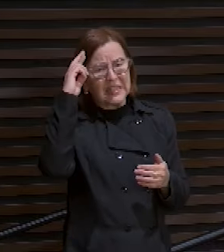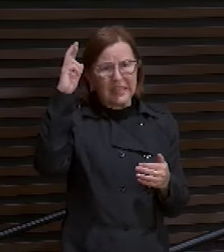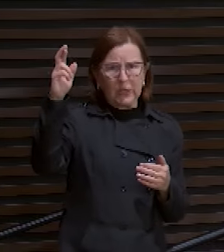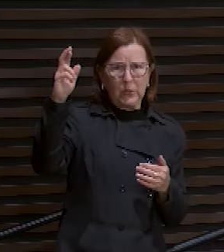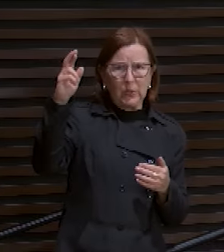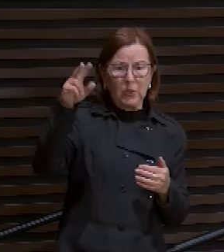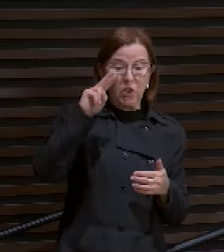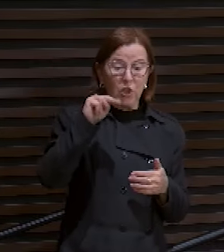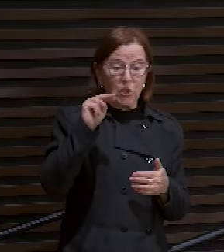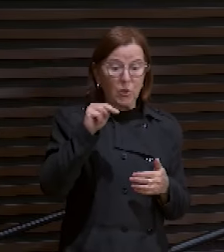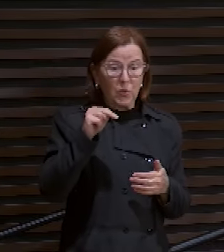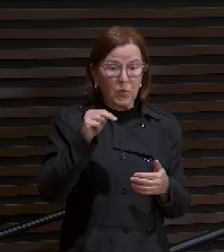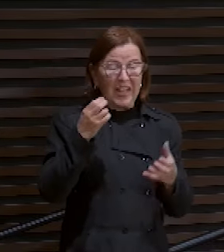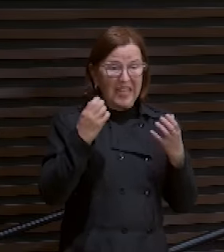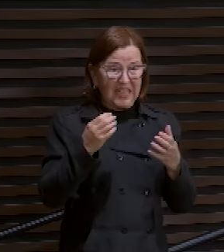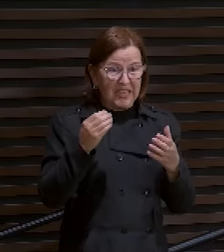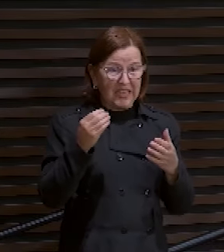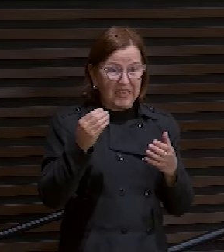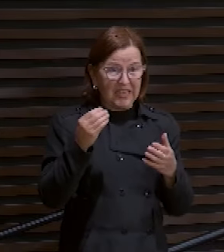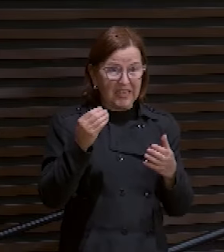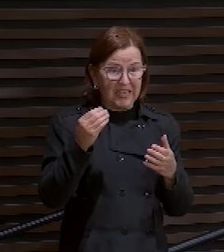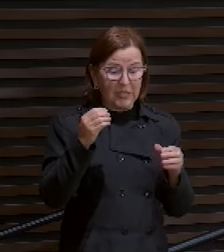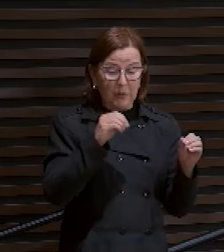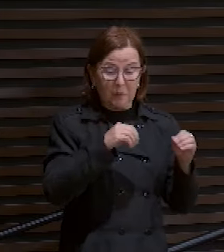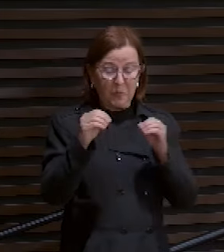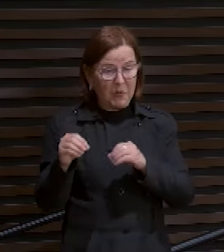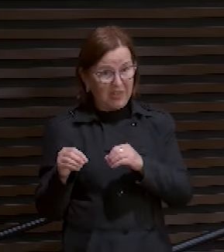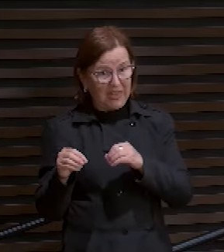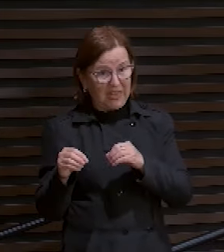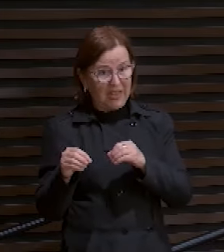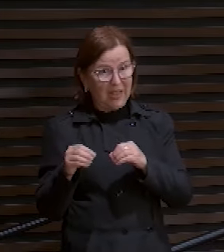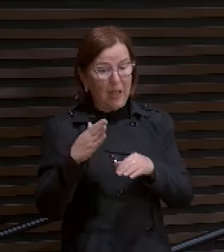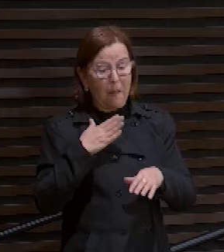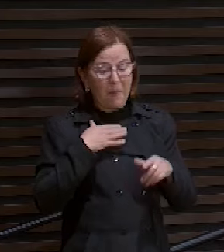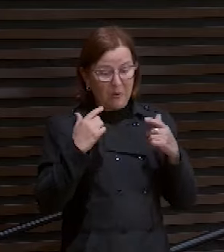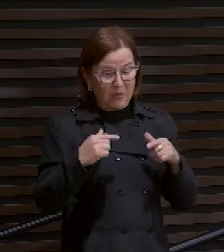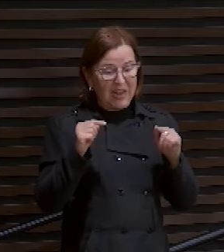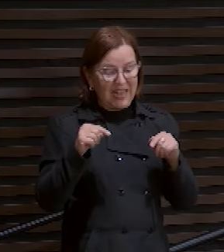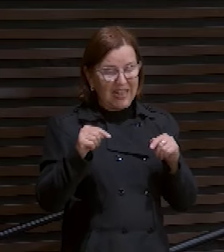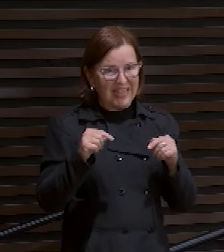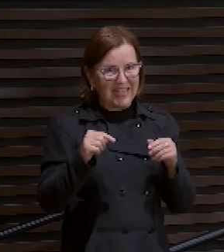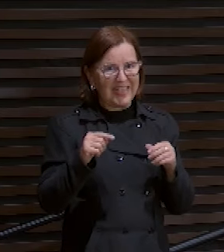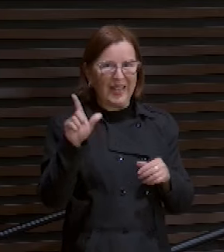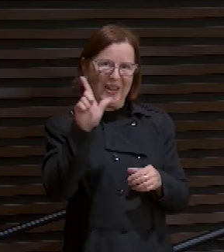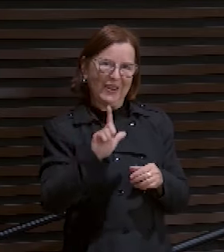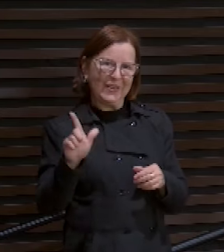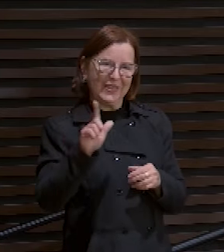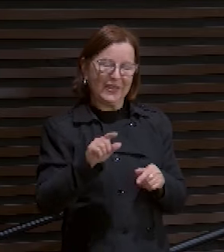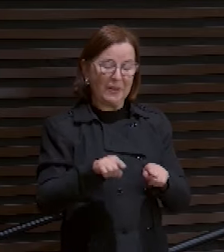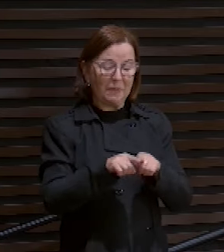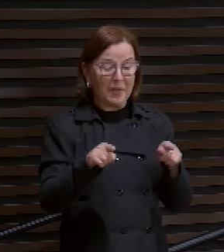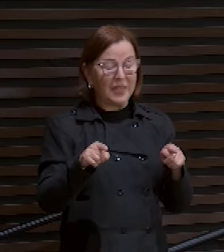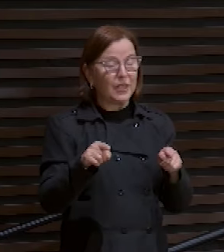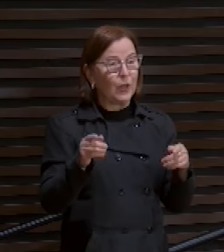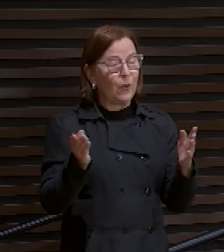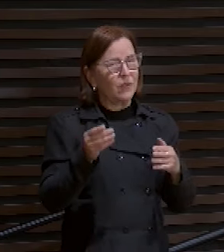quis ir para lá não. O meu lugar é aqui na cidade de Londrina. Mas hoje eu fiquei. Então.